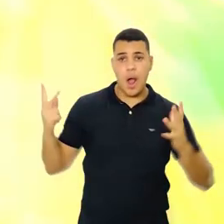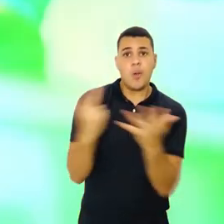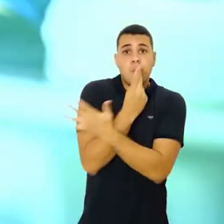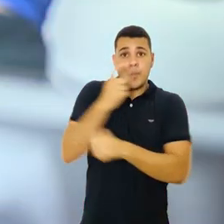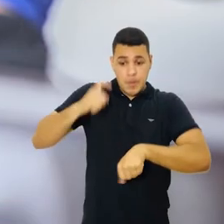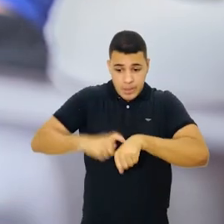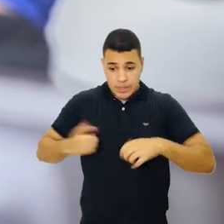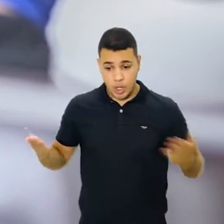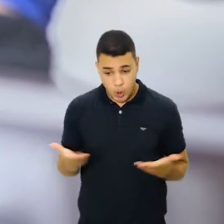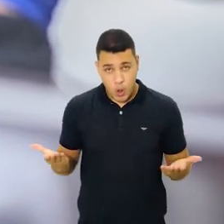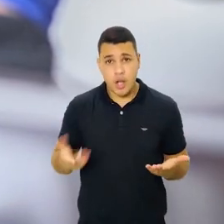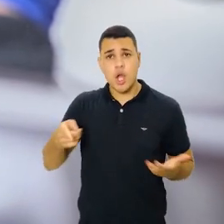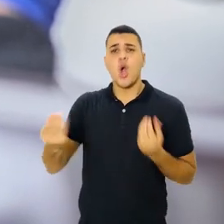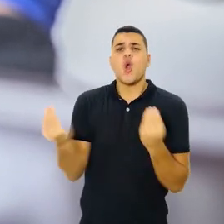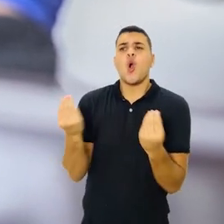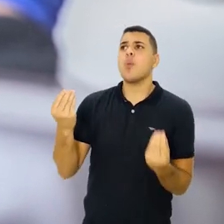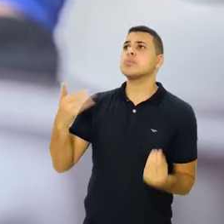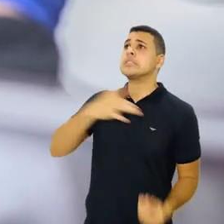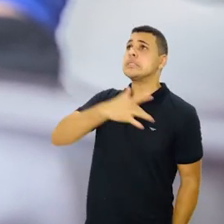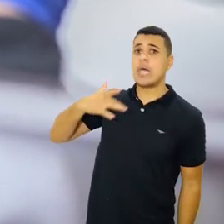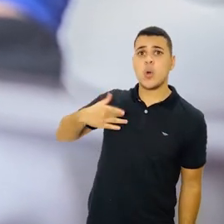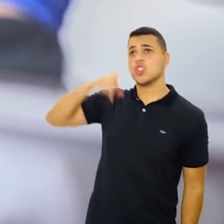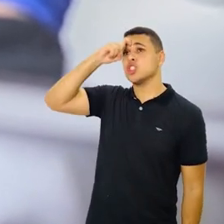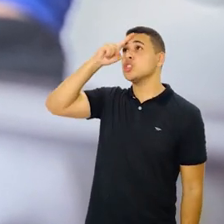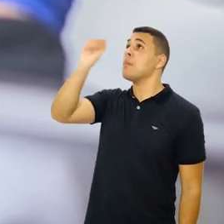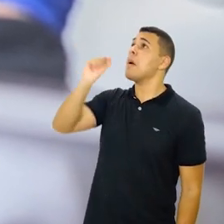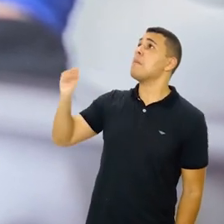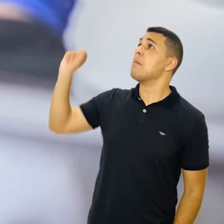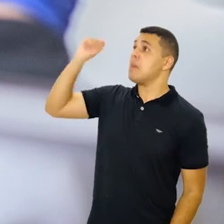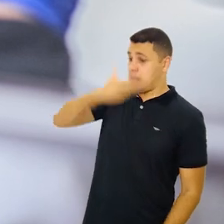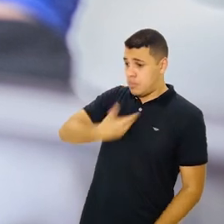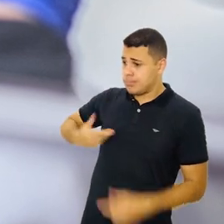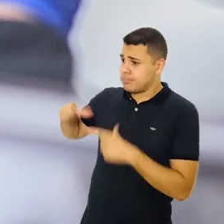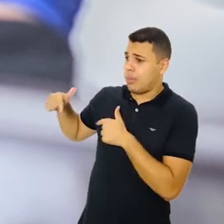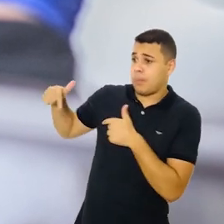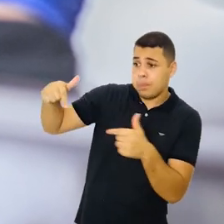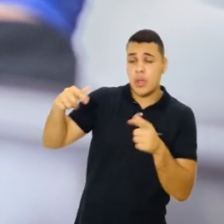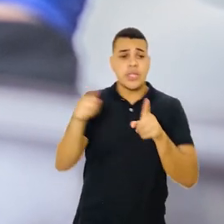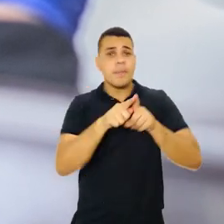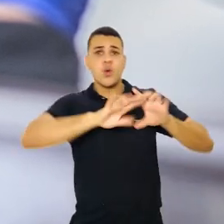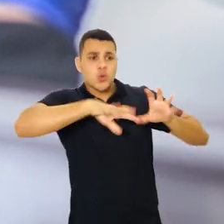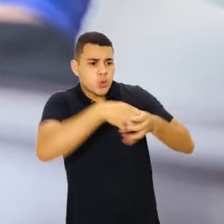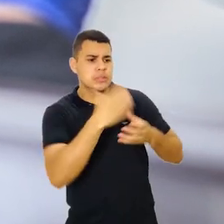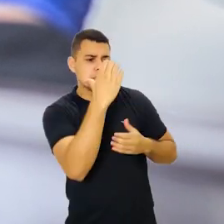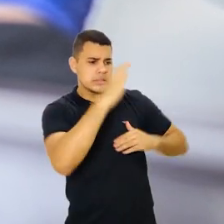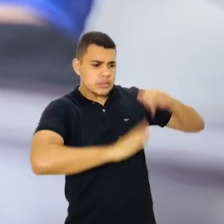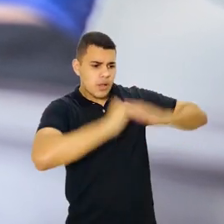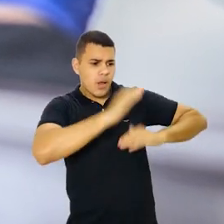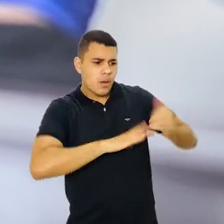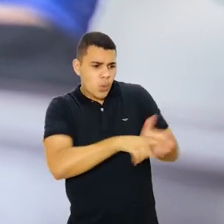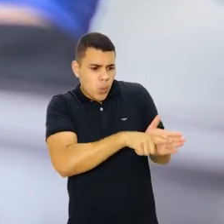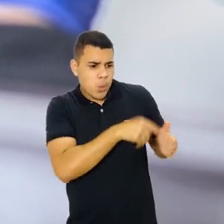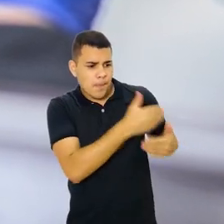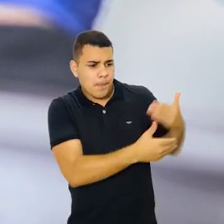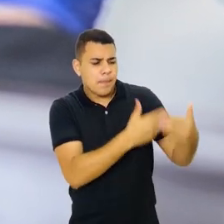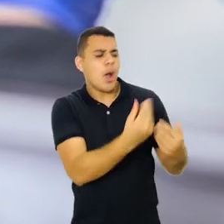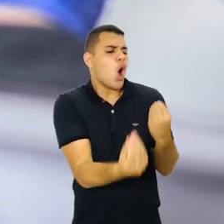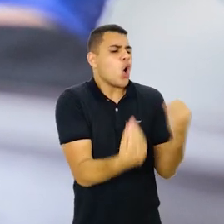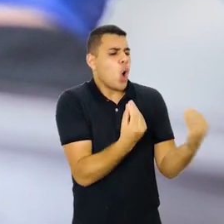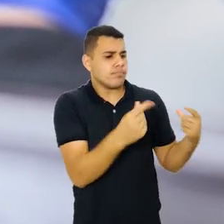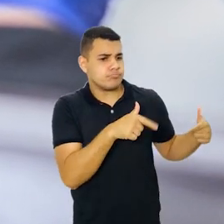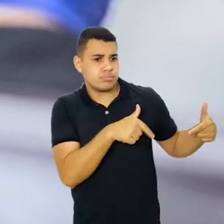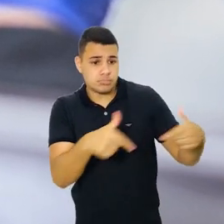complexidade de nossa situação, o funcionamento de nosso sistema de saúde pública e os recursos que nossas